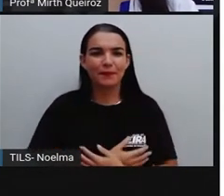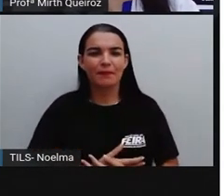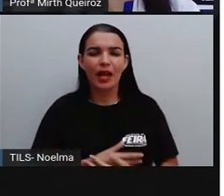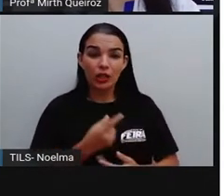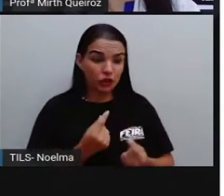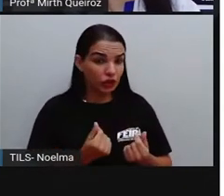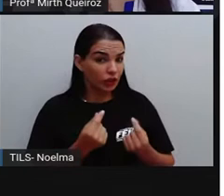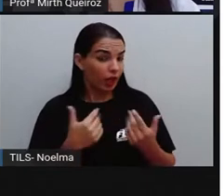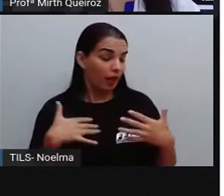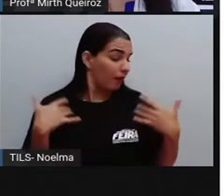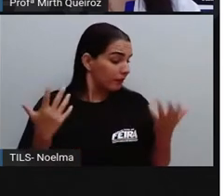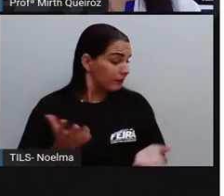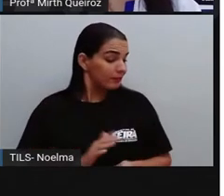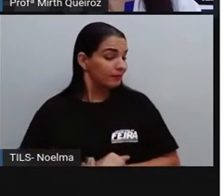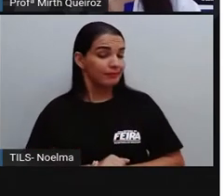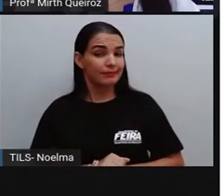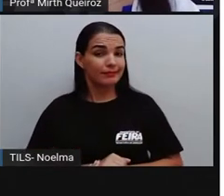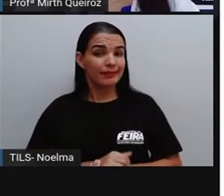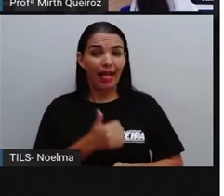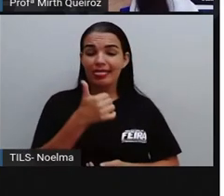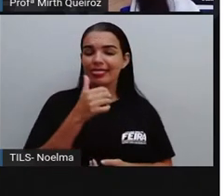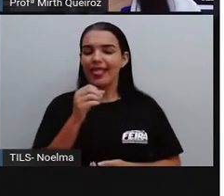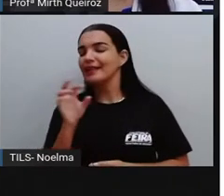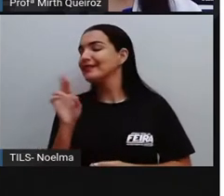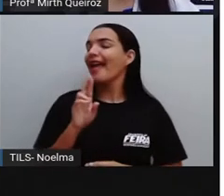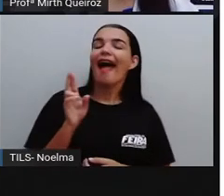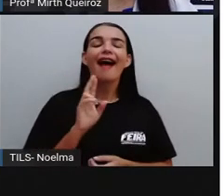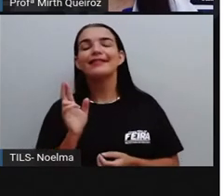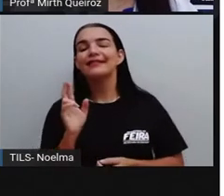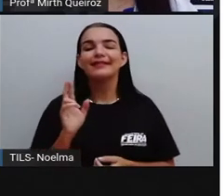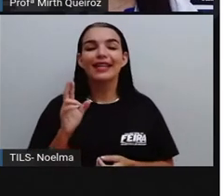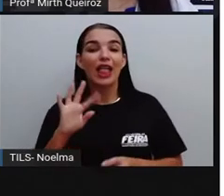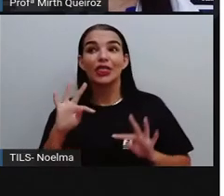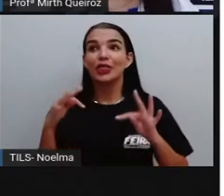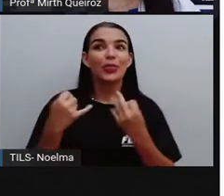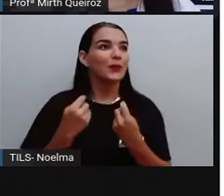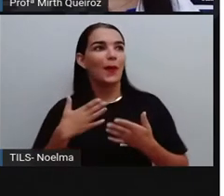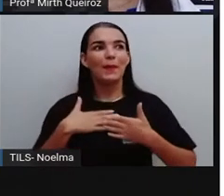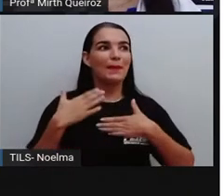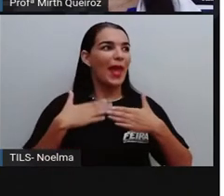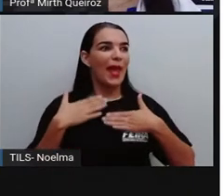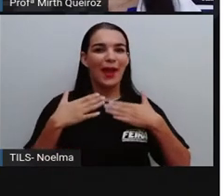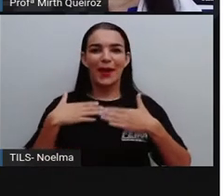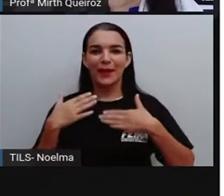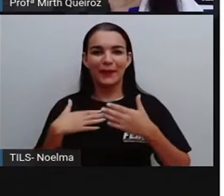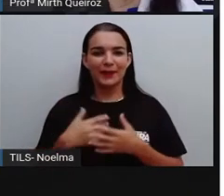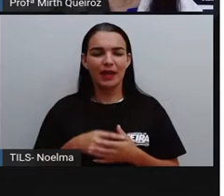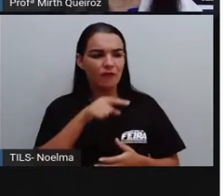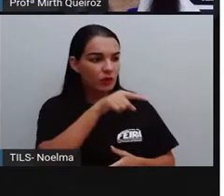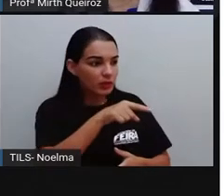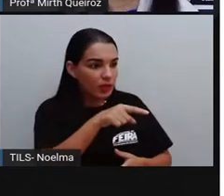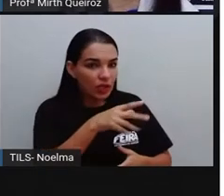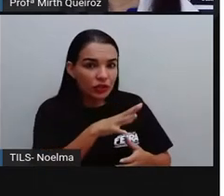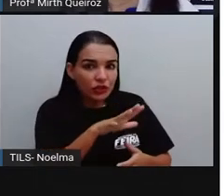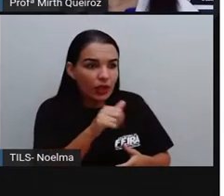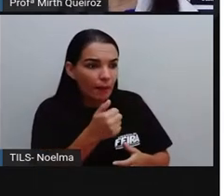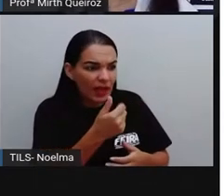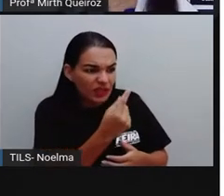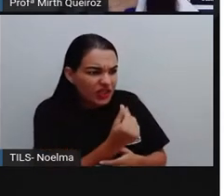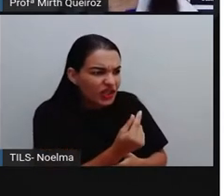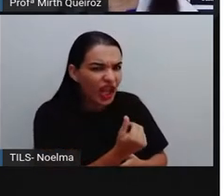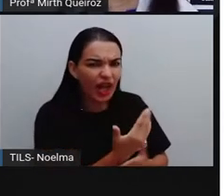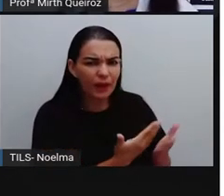Dinheiro, ora! Dez reais! Tudo meu! Você chama isso de